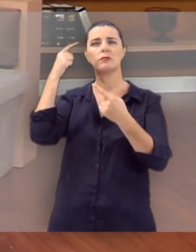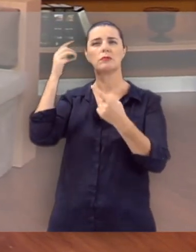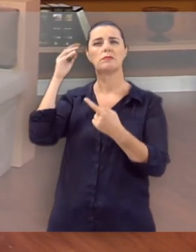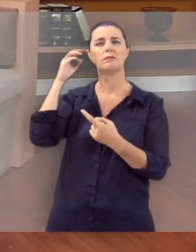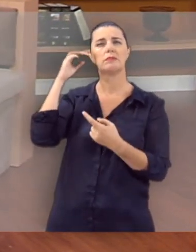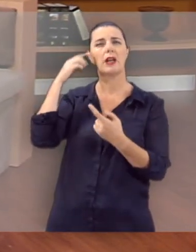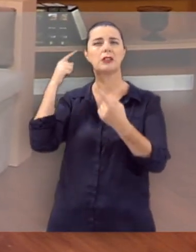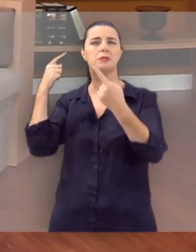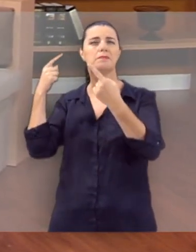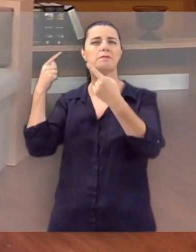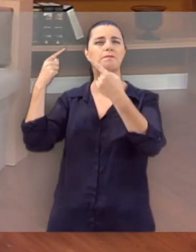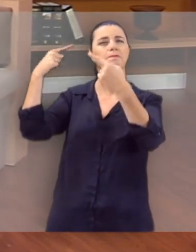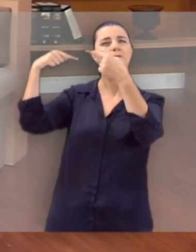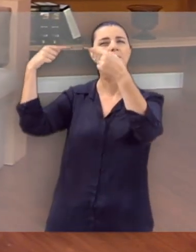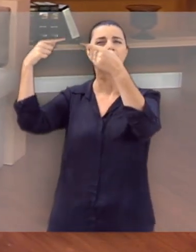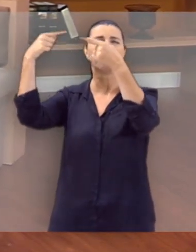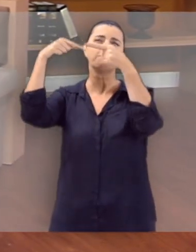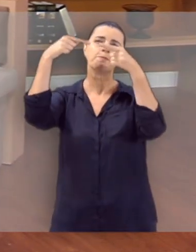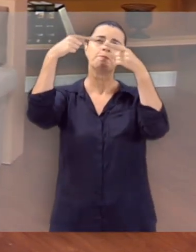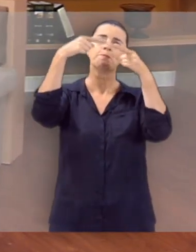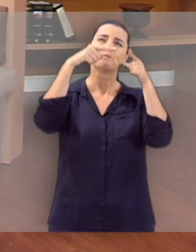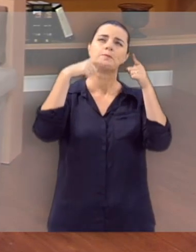consciência ano após ano,